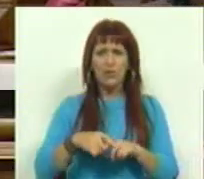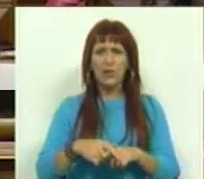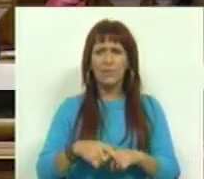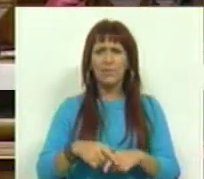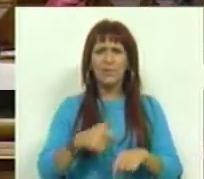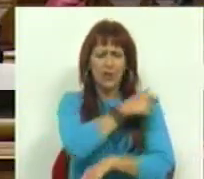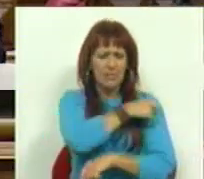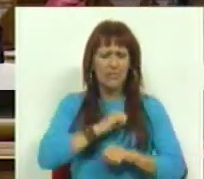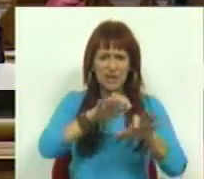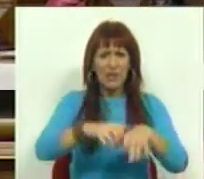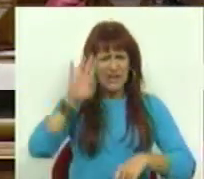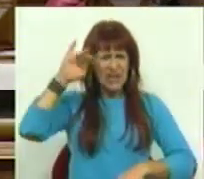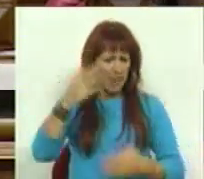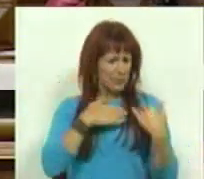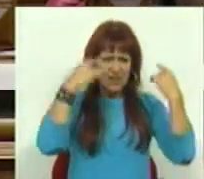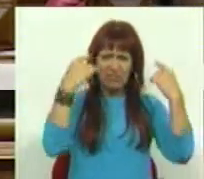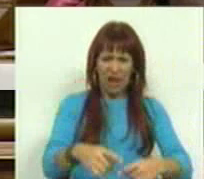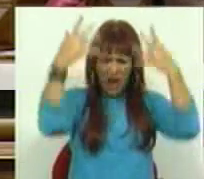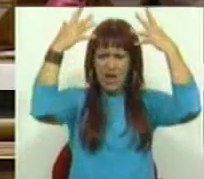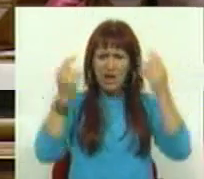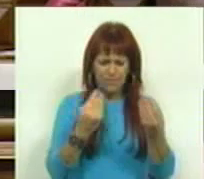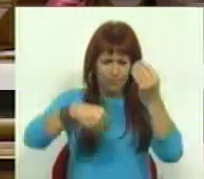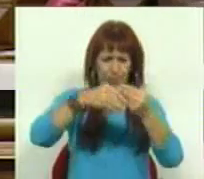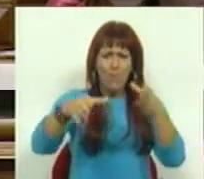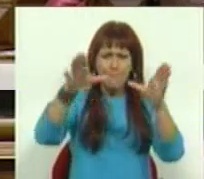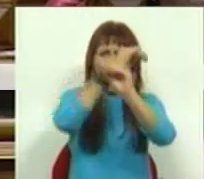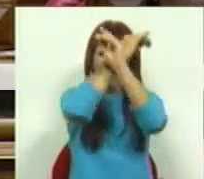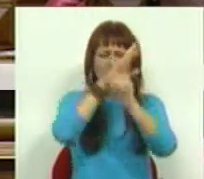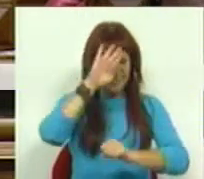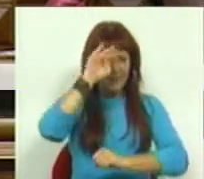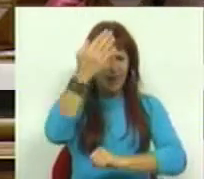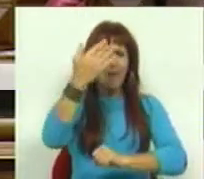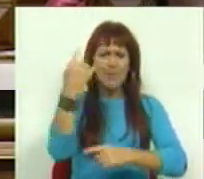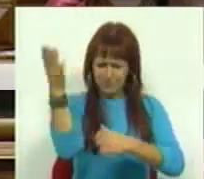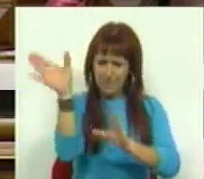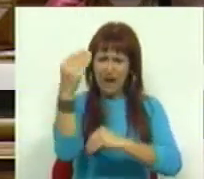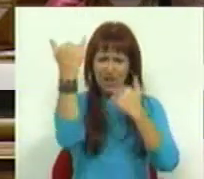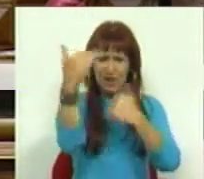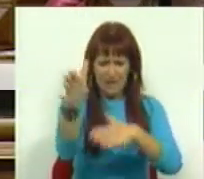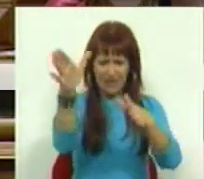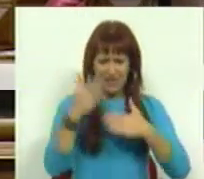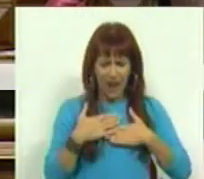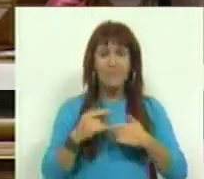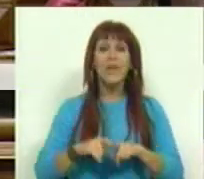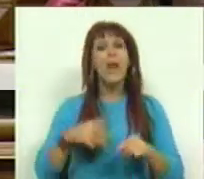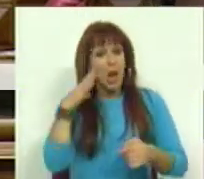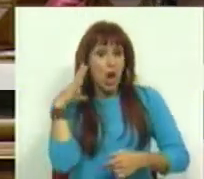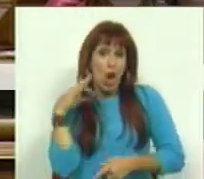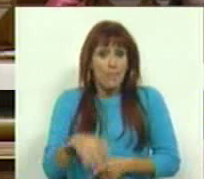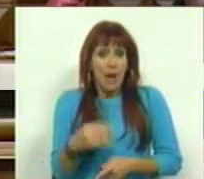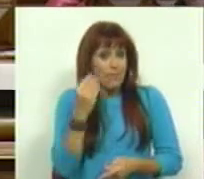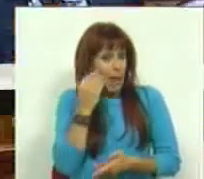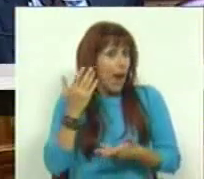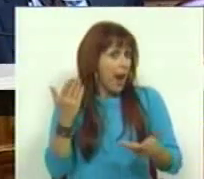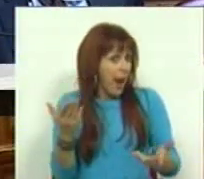parlamentar sabe que tem responsabilidades acrescidas, sabe que terá mais limitações. É natural que